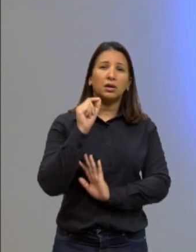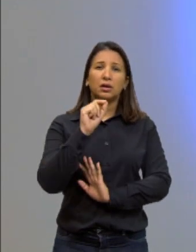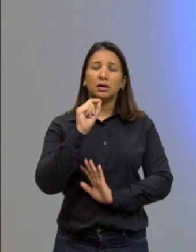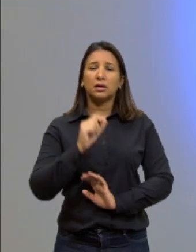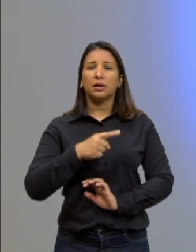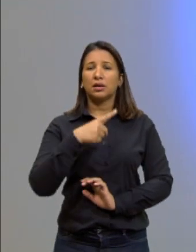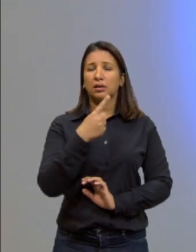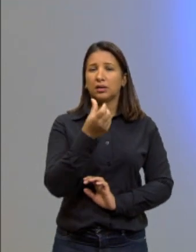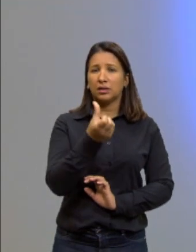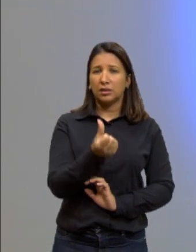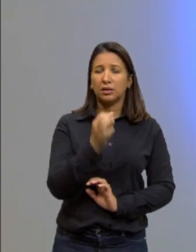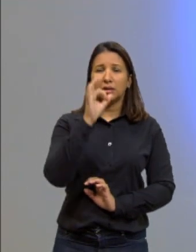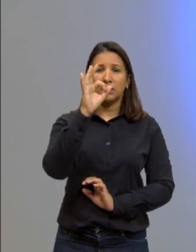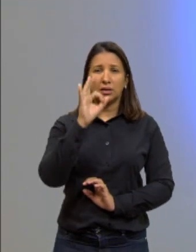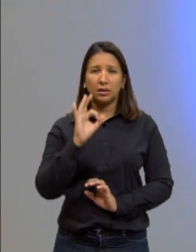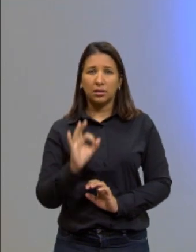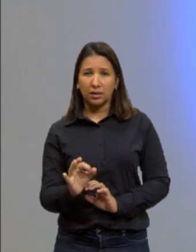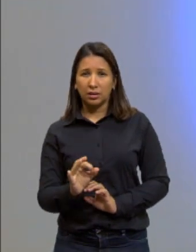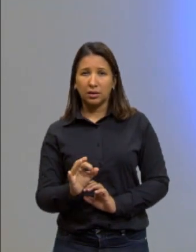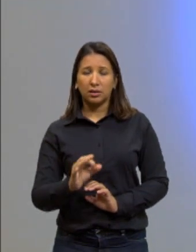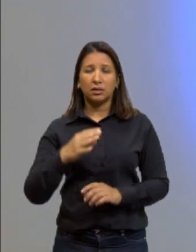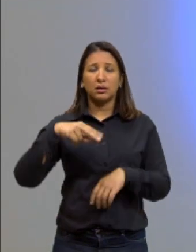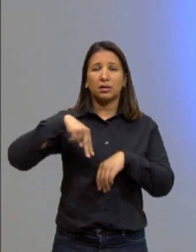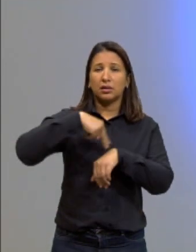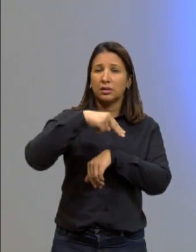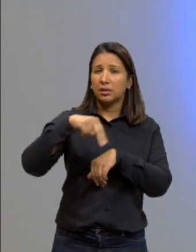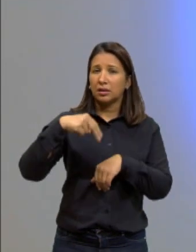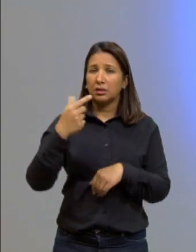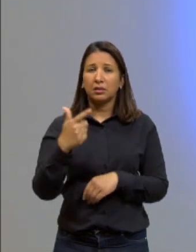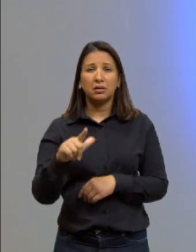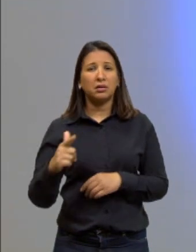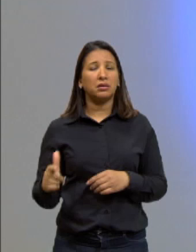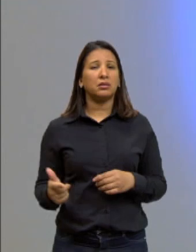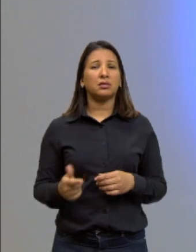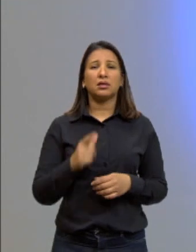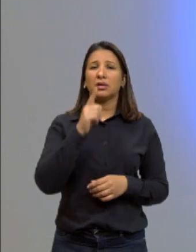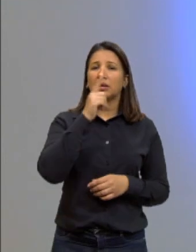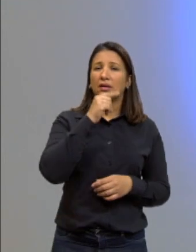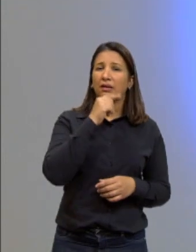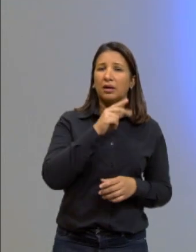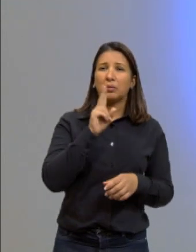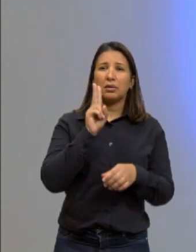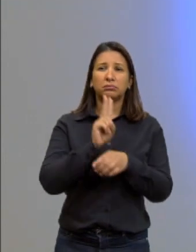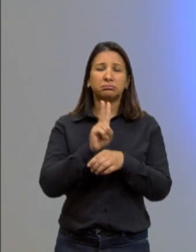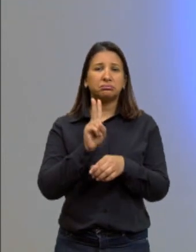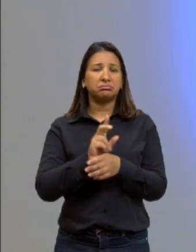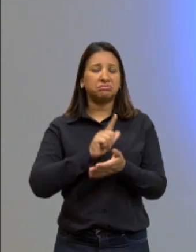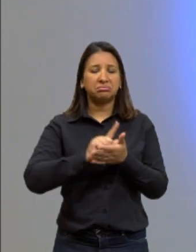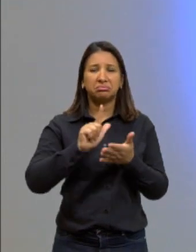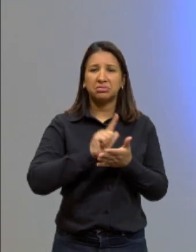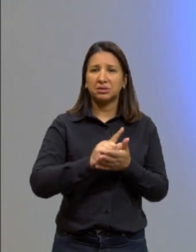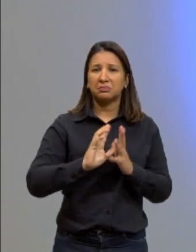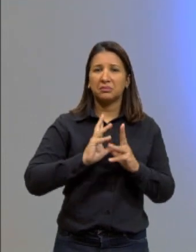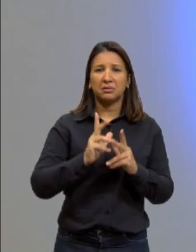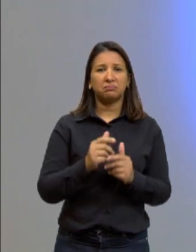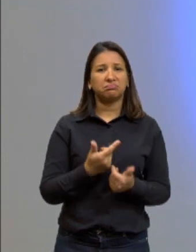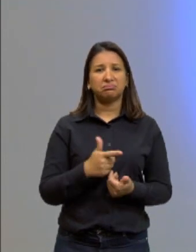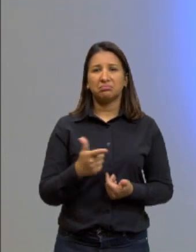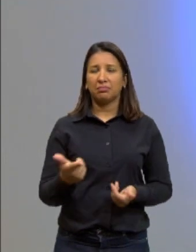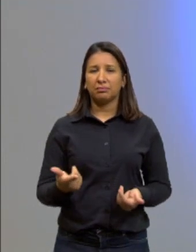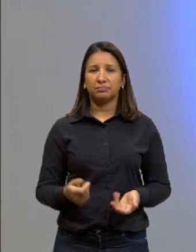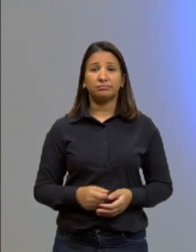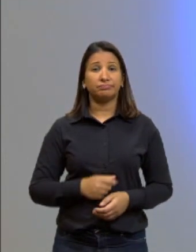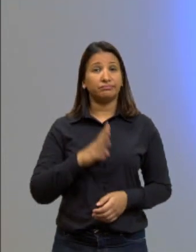16% da nação não tem água tratada. Legal até aqui, está vendo?